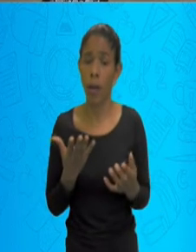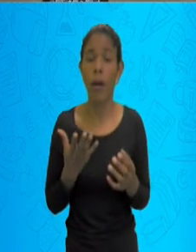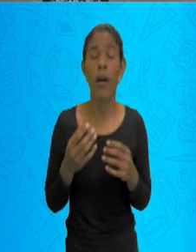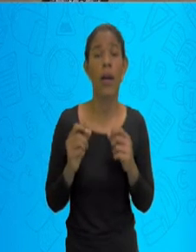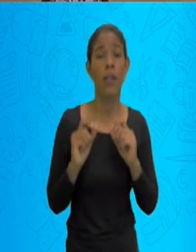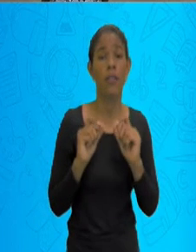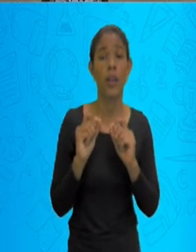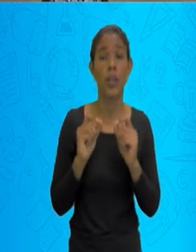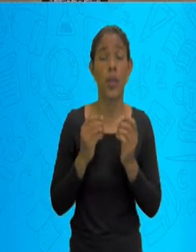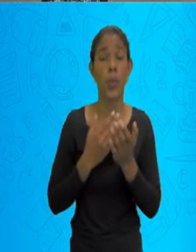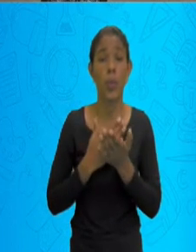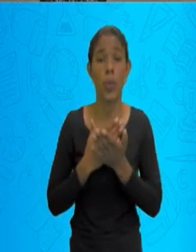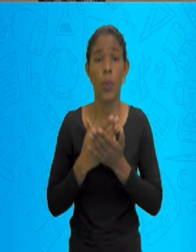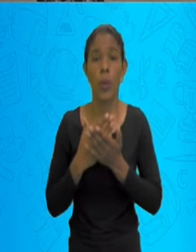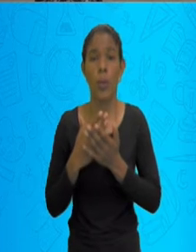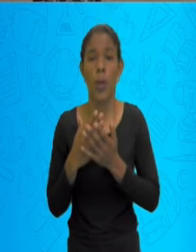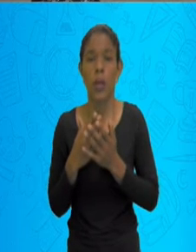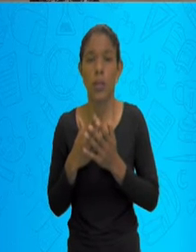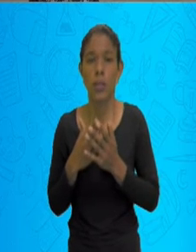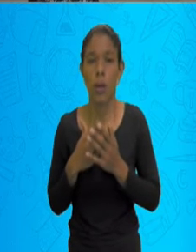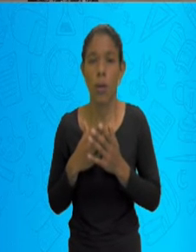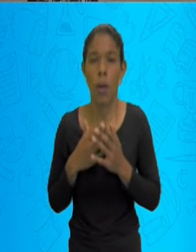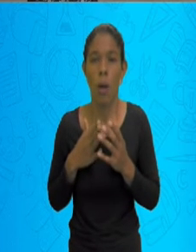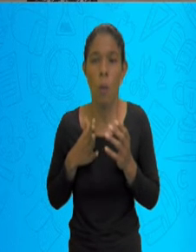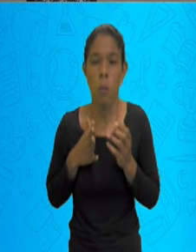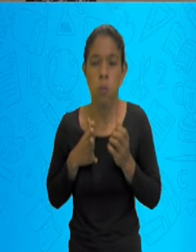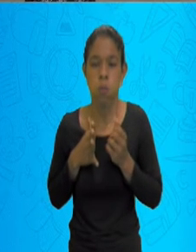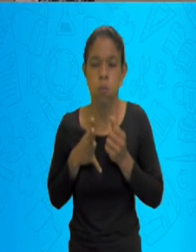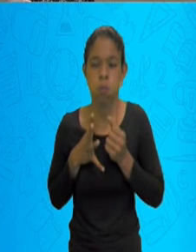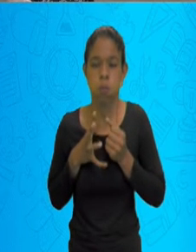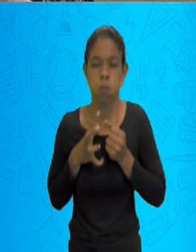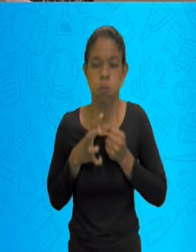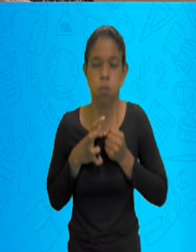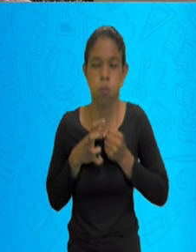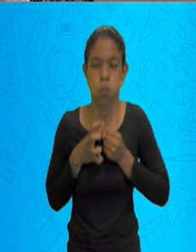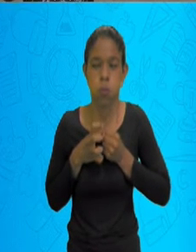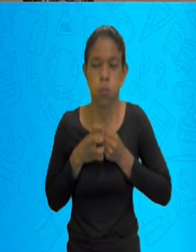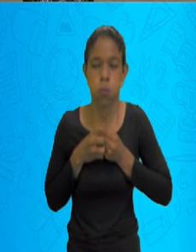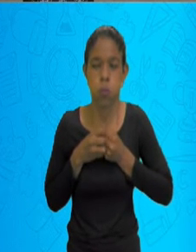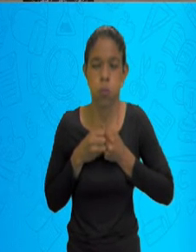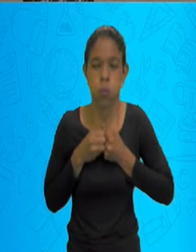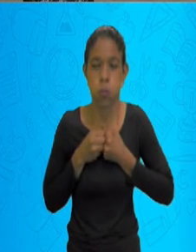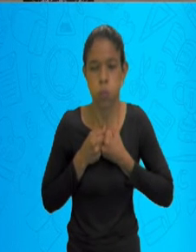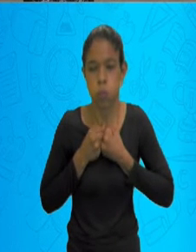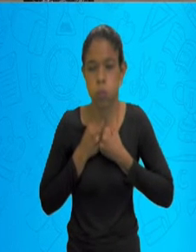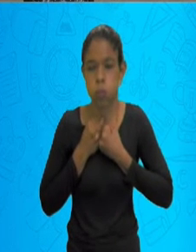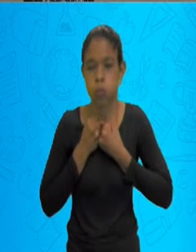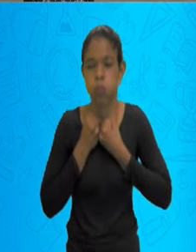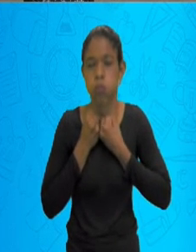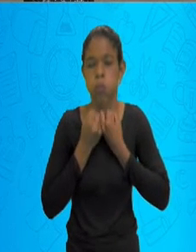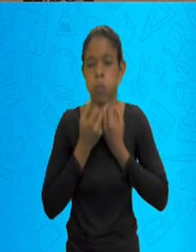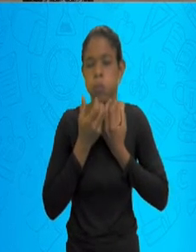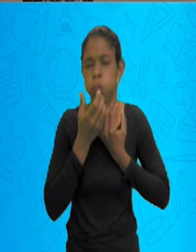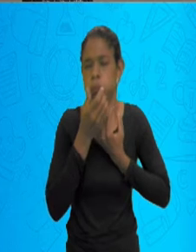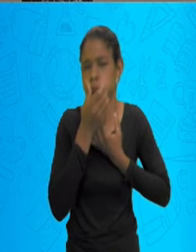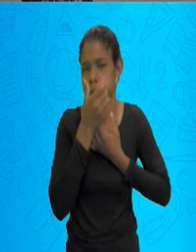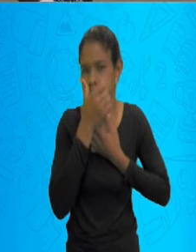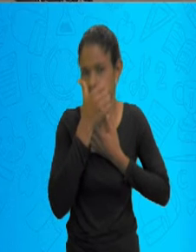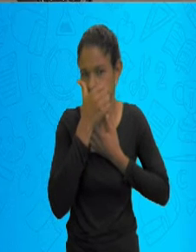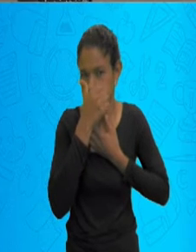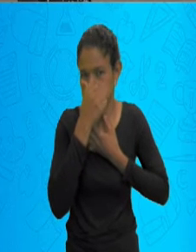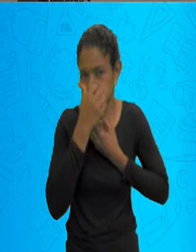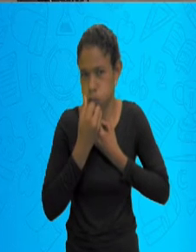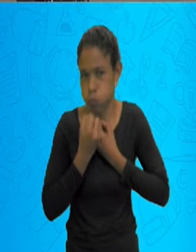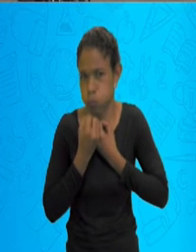contração, para que essa partícula seja expulsa. Então, ela se fecha e empurra,